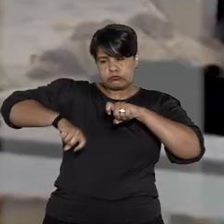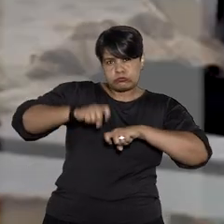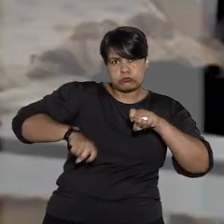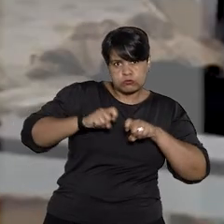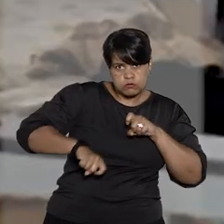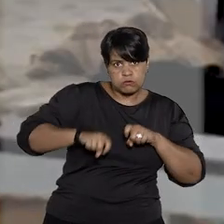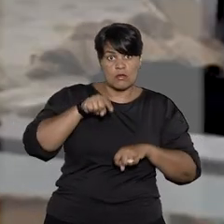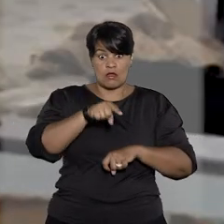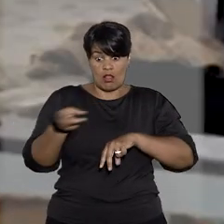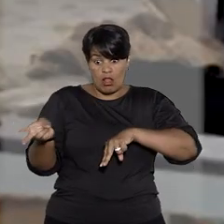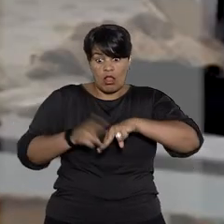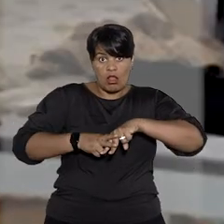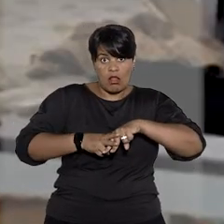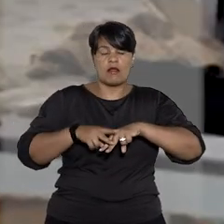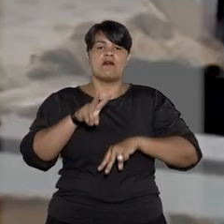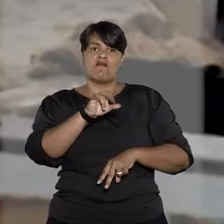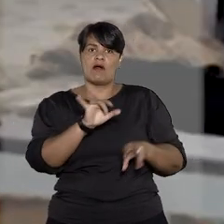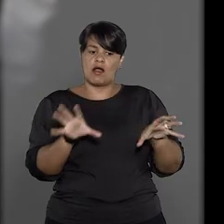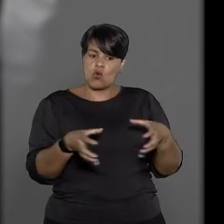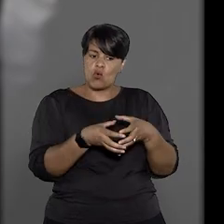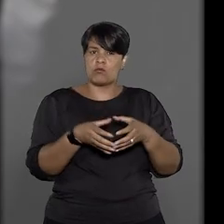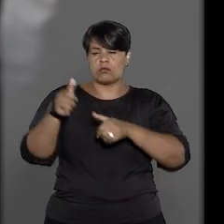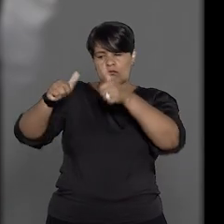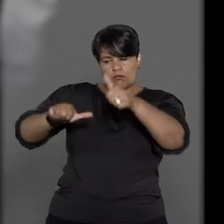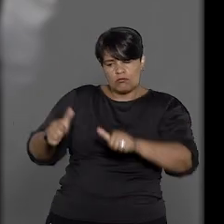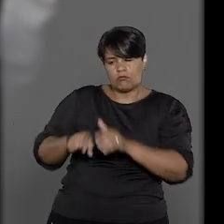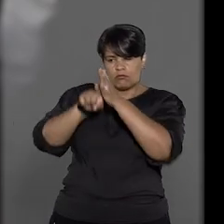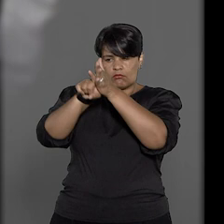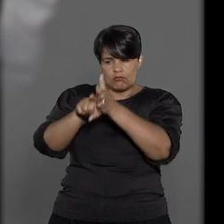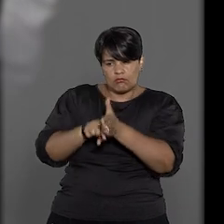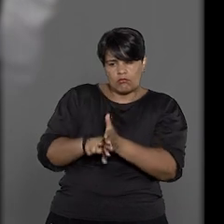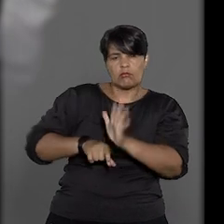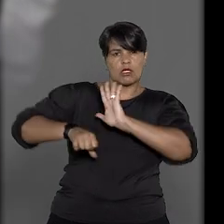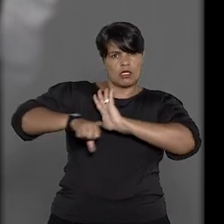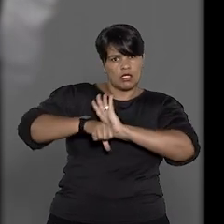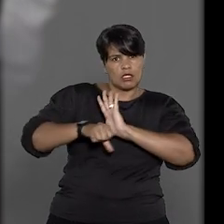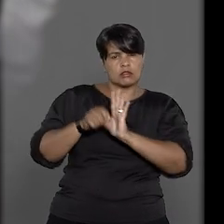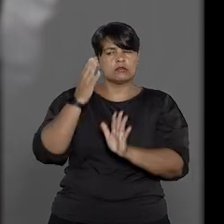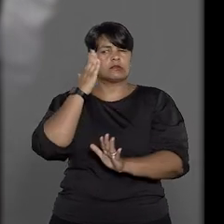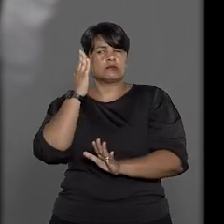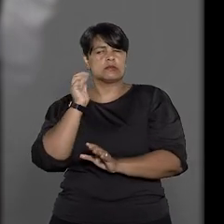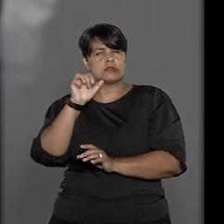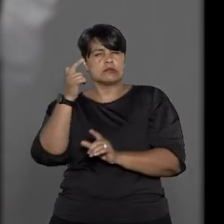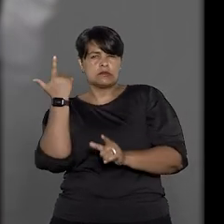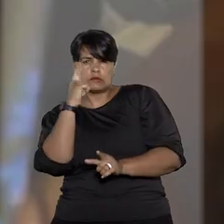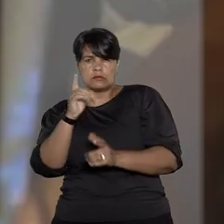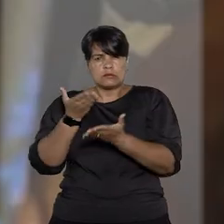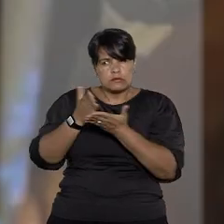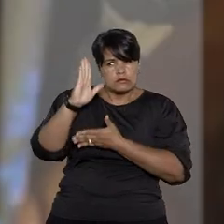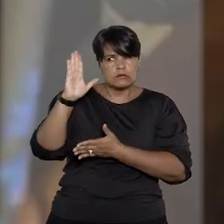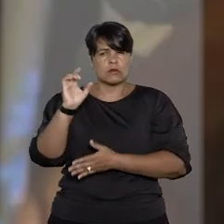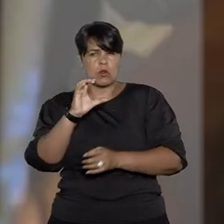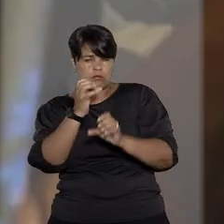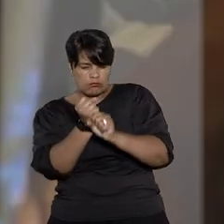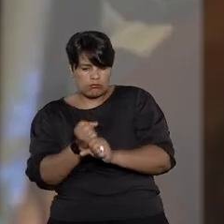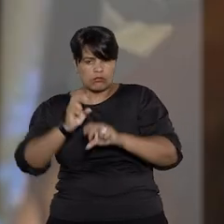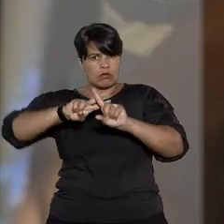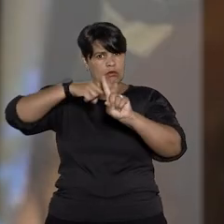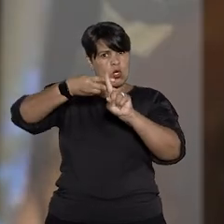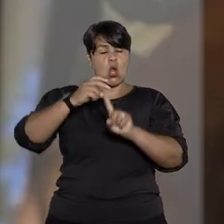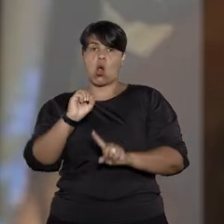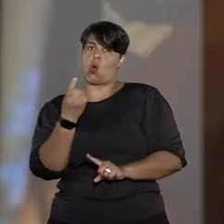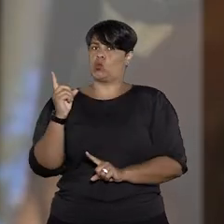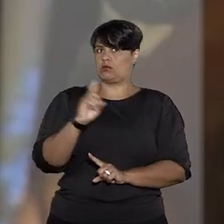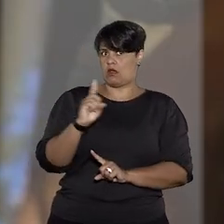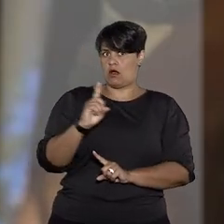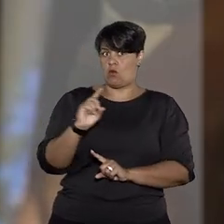sexual, uma equipe profissional realizasse exames criminológicos para indicar a conveniência ou não da contagem em dobro